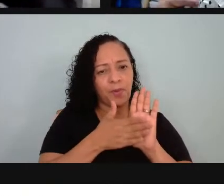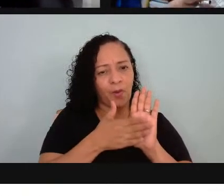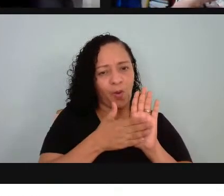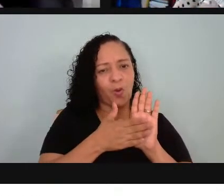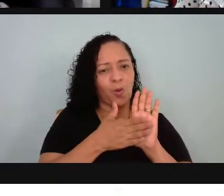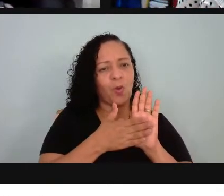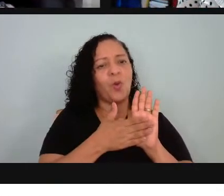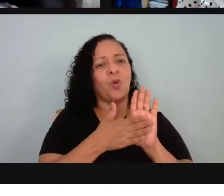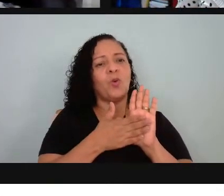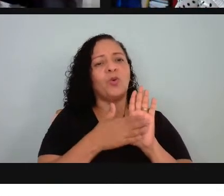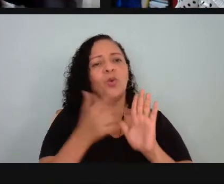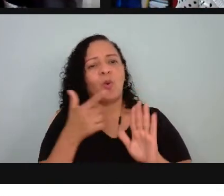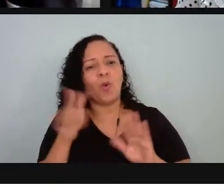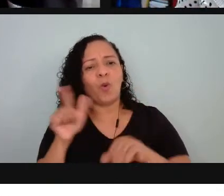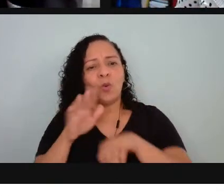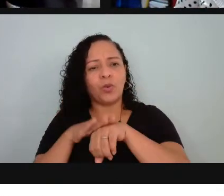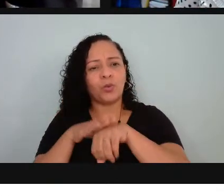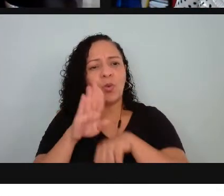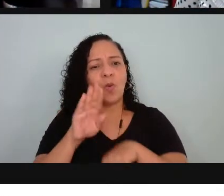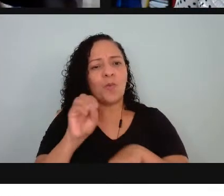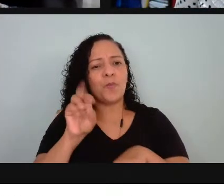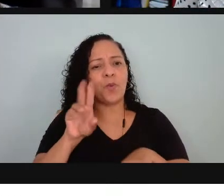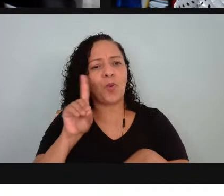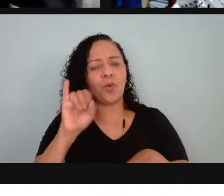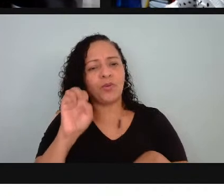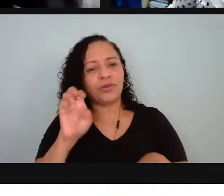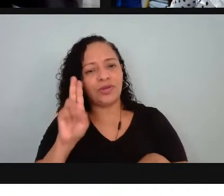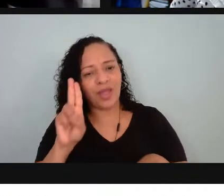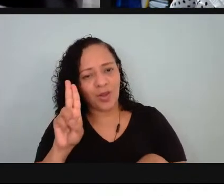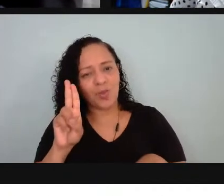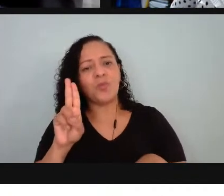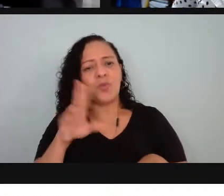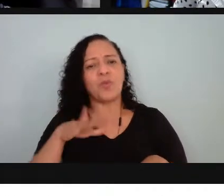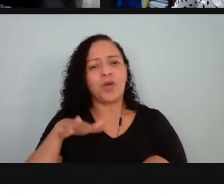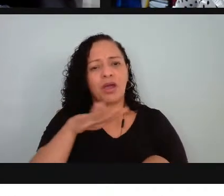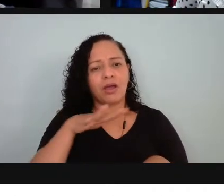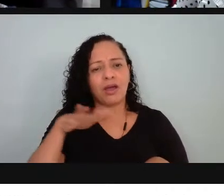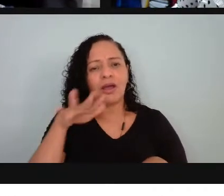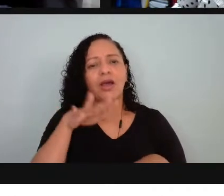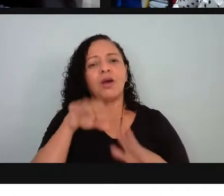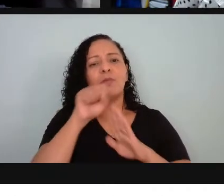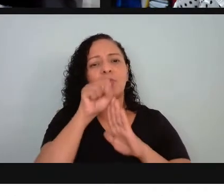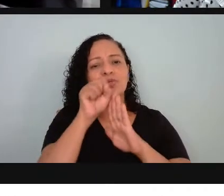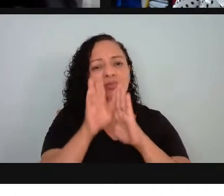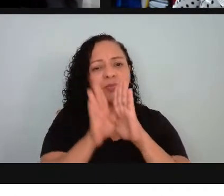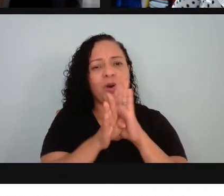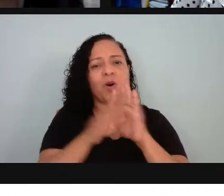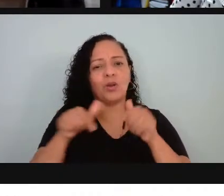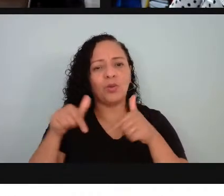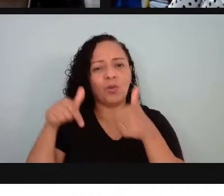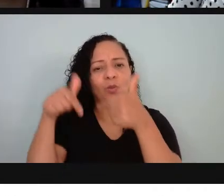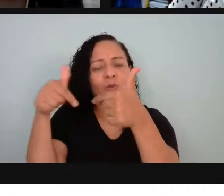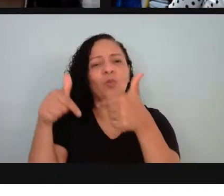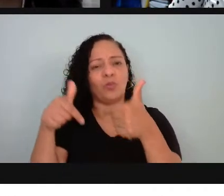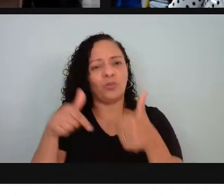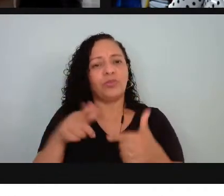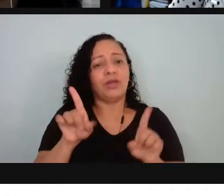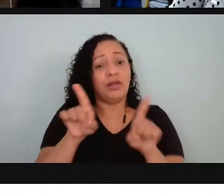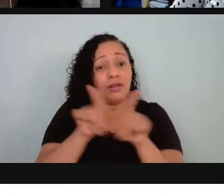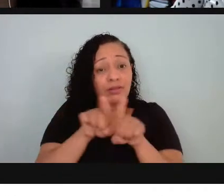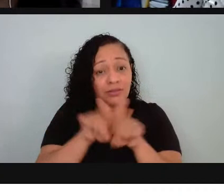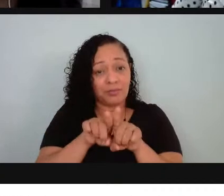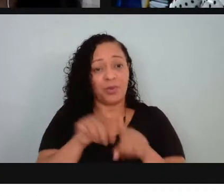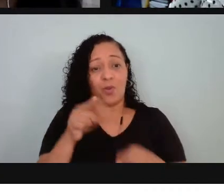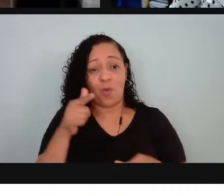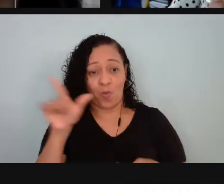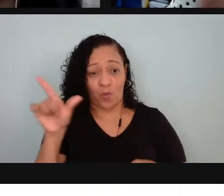simbólico de lutas e legitimações aí eu já vou fazer uma outra da Eliane